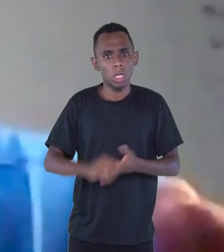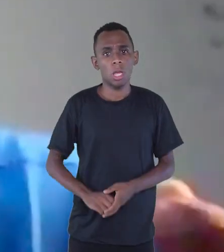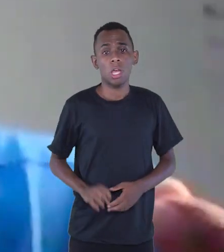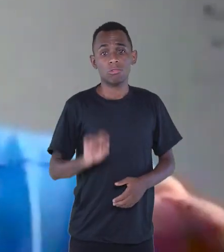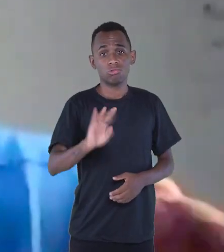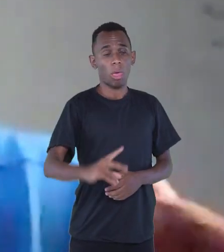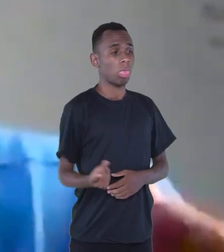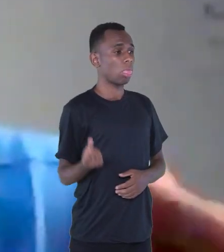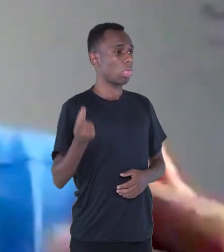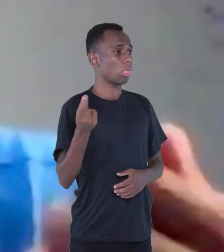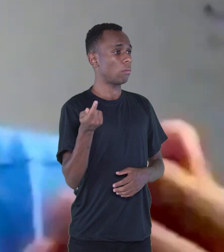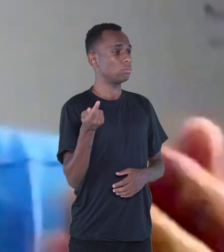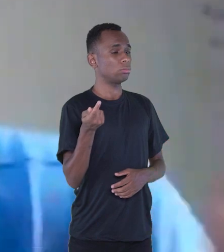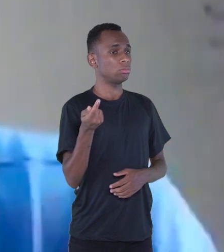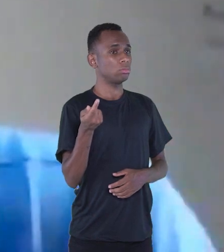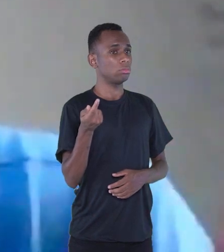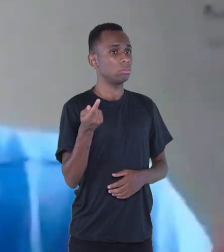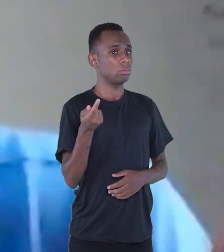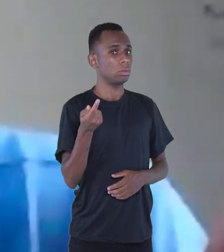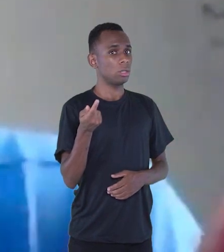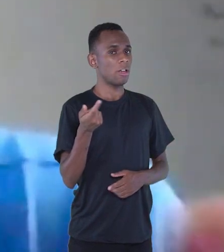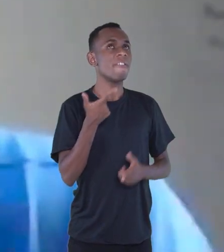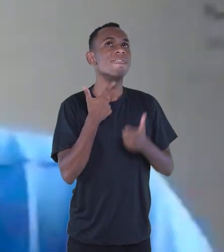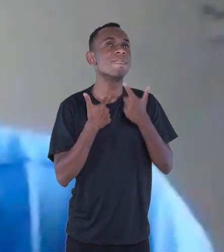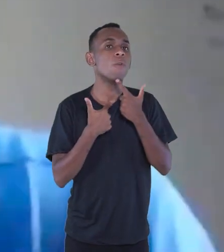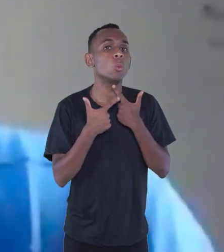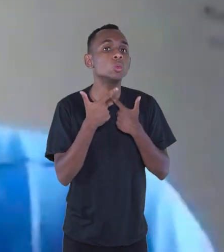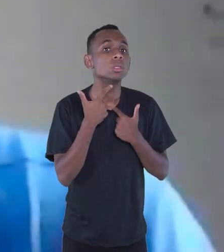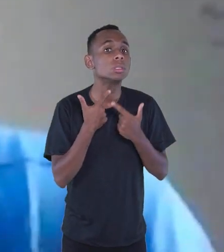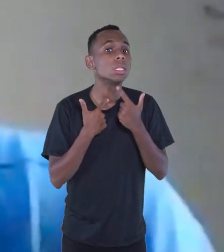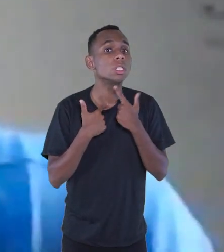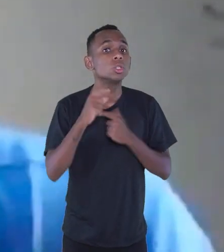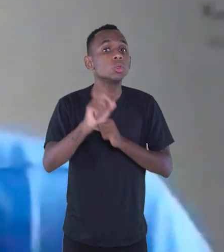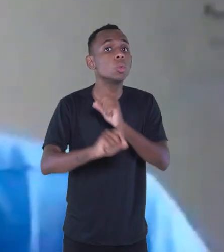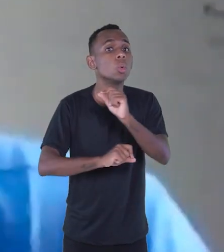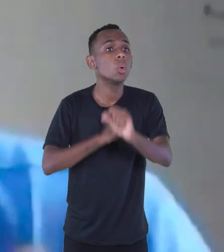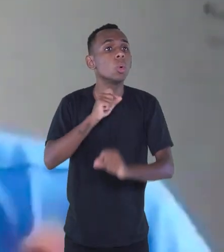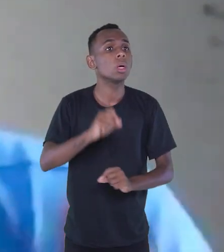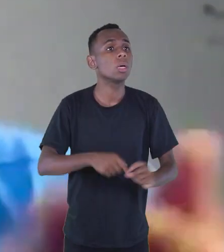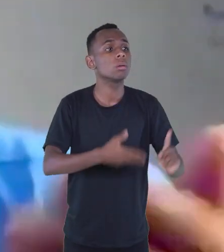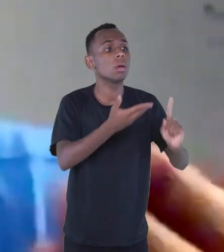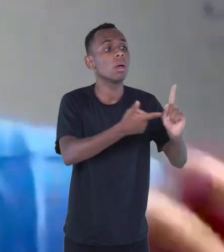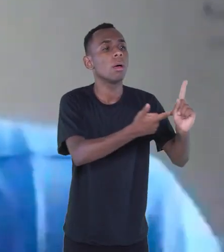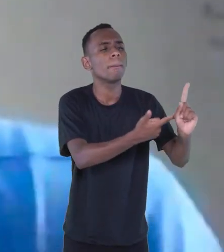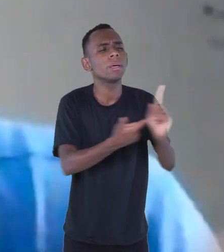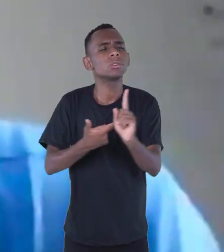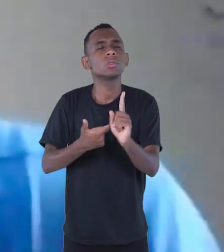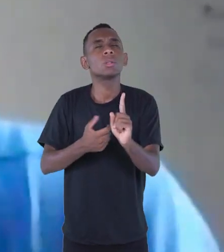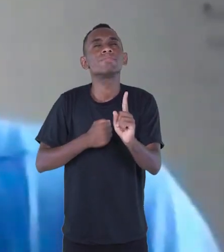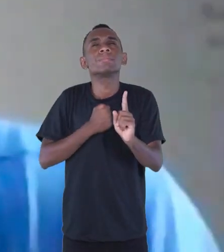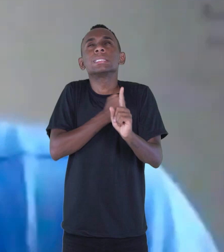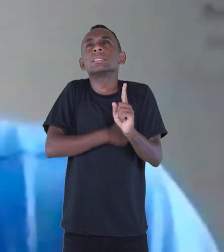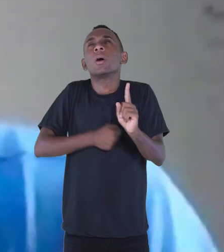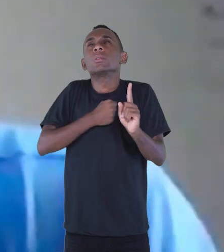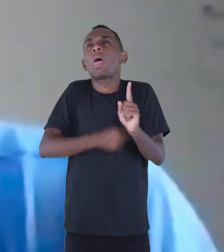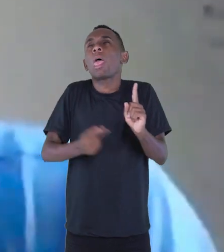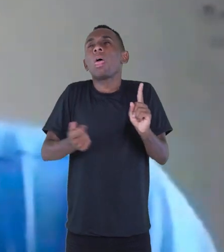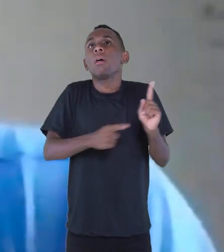o dedo quando tivesse vontade pra ver aquela pessoa de quem está com saudade.